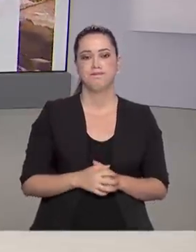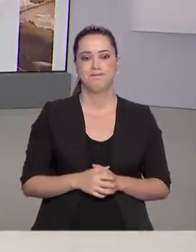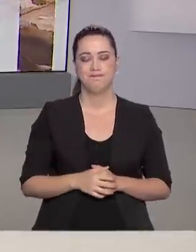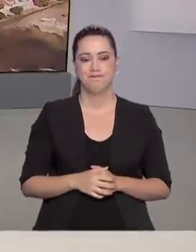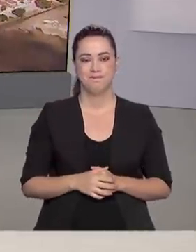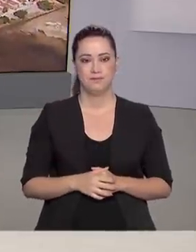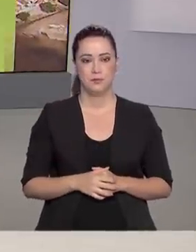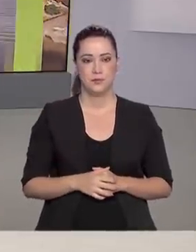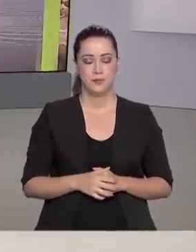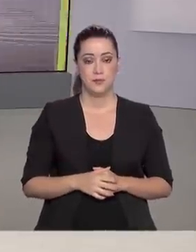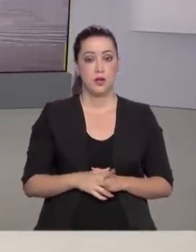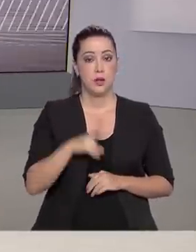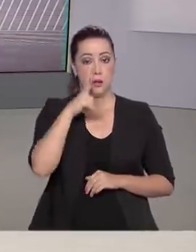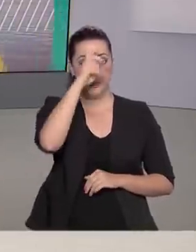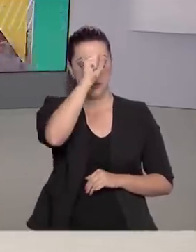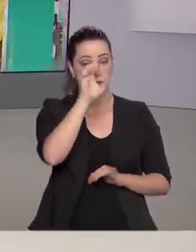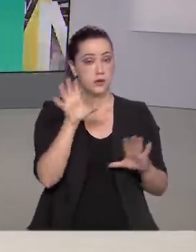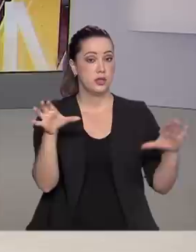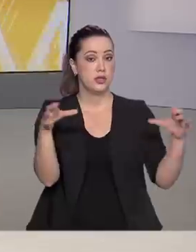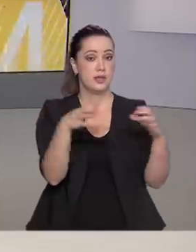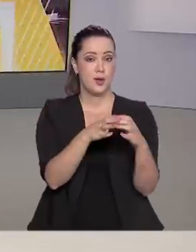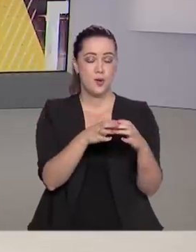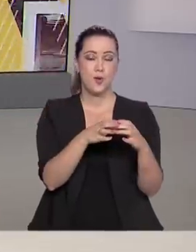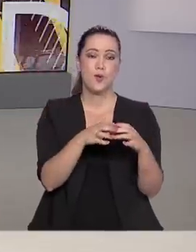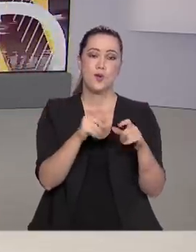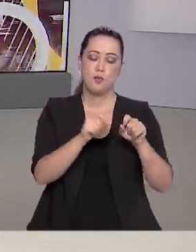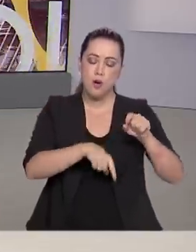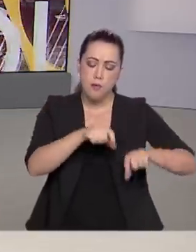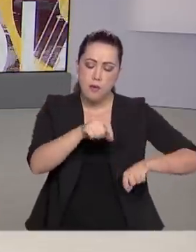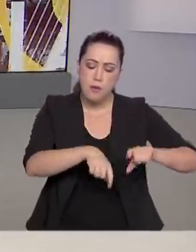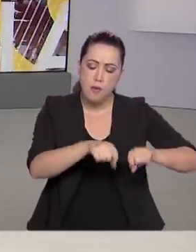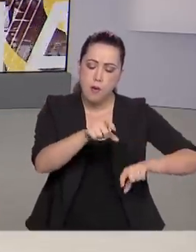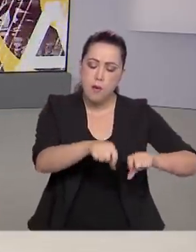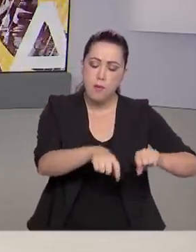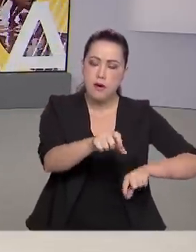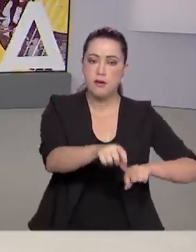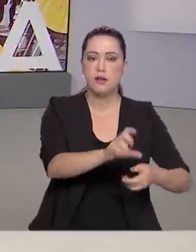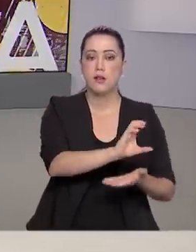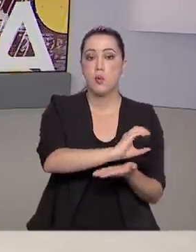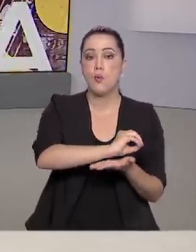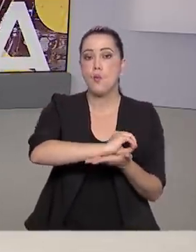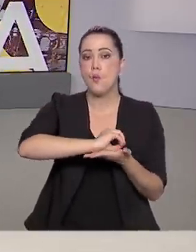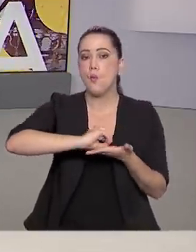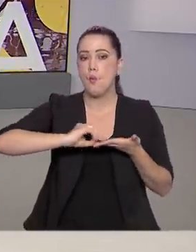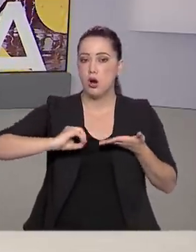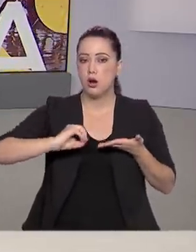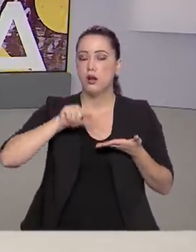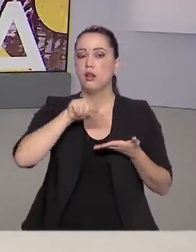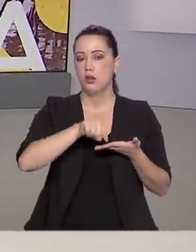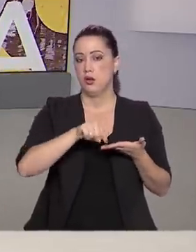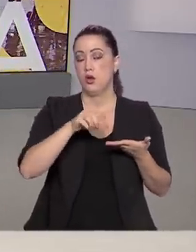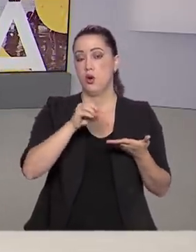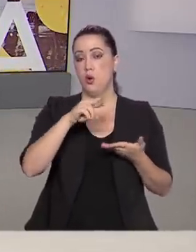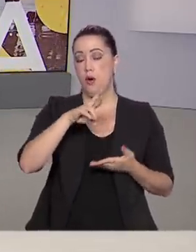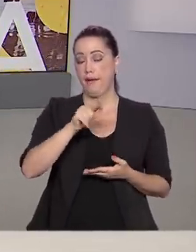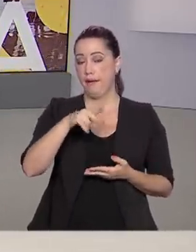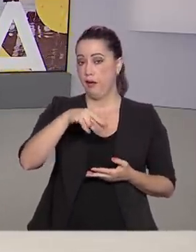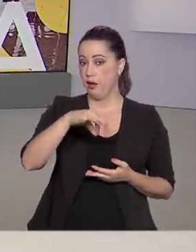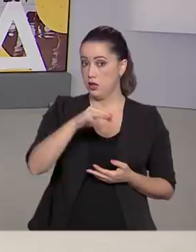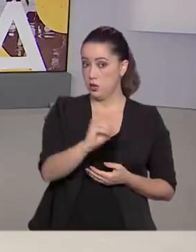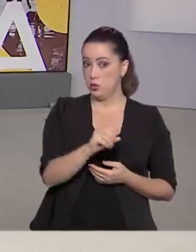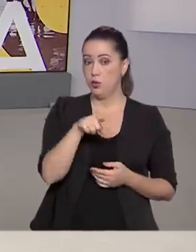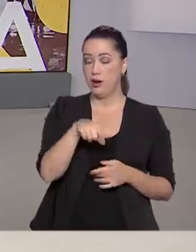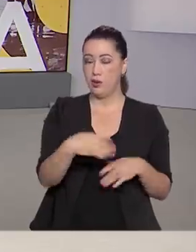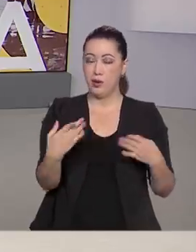Para fortalecer a rede de produtores orgânicos que estão comercializando nesse período de crise, o Ministério da Agricultura